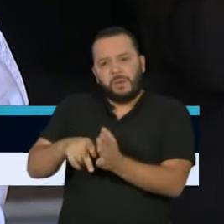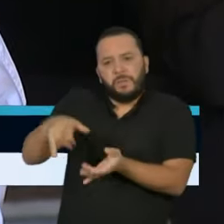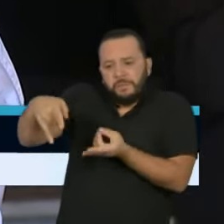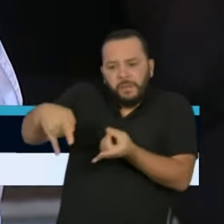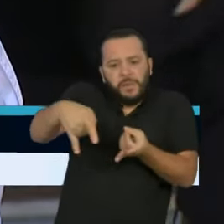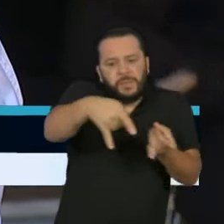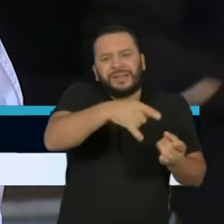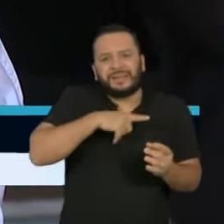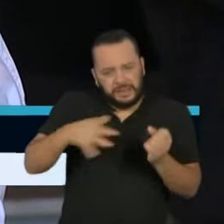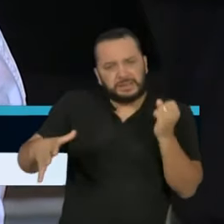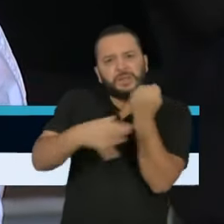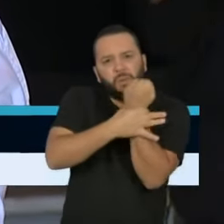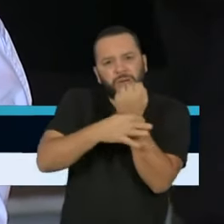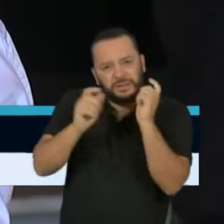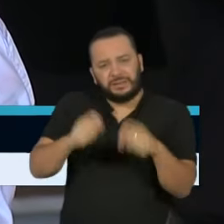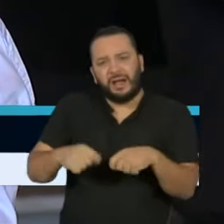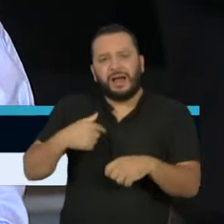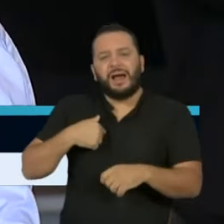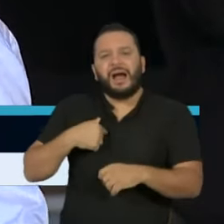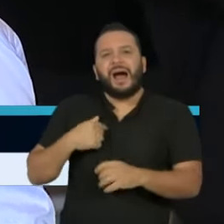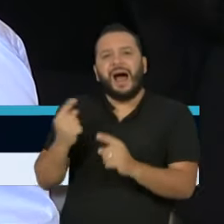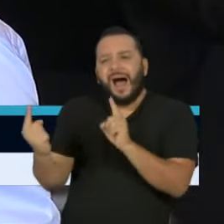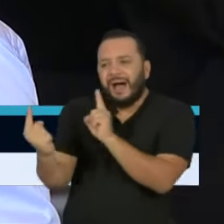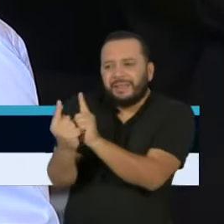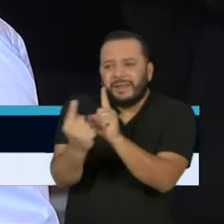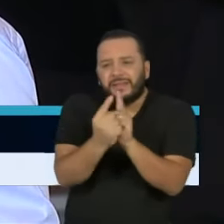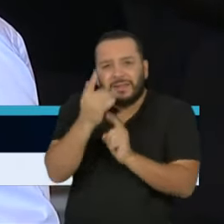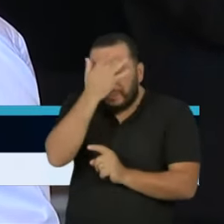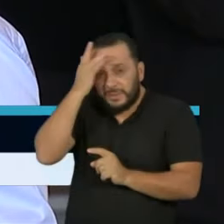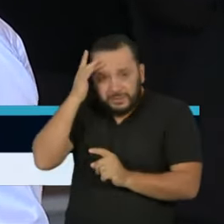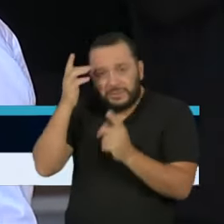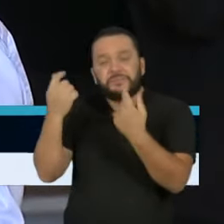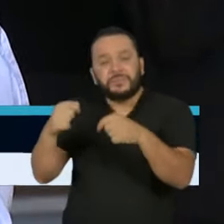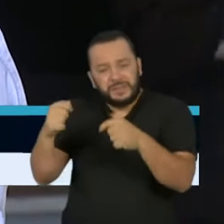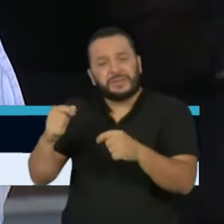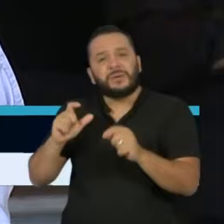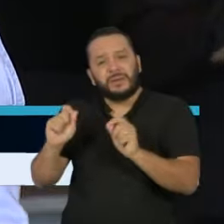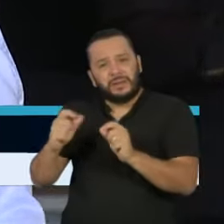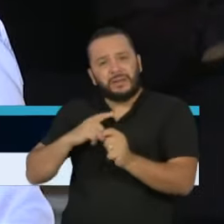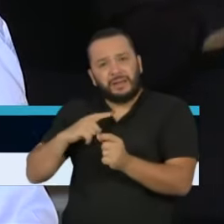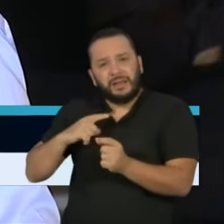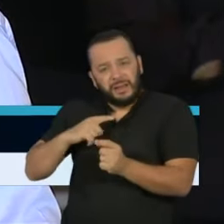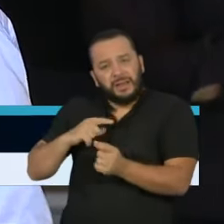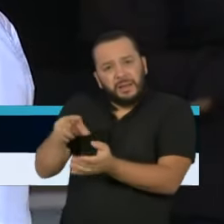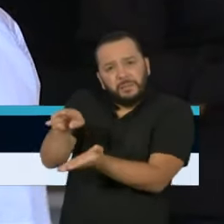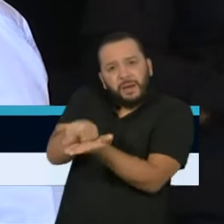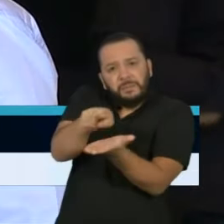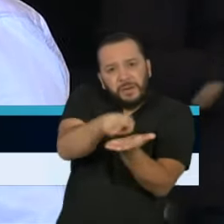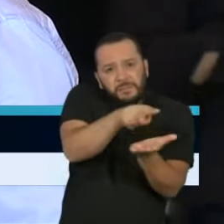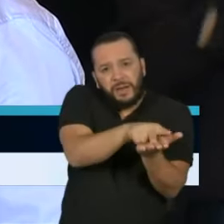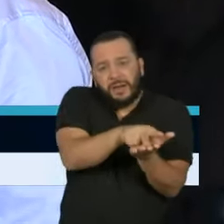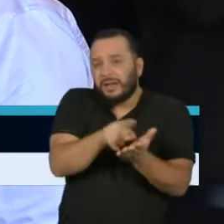aqueles pacientes que vão necessitar de um leito de estabilização e ainda não de um leito de UTI.